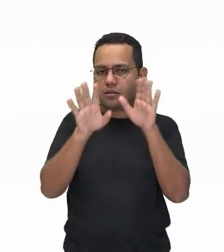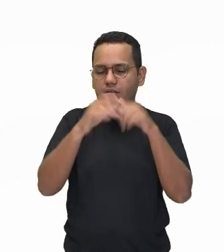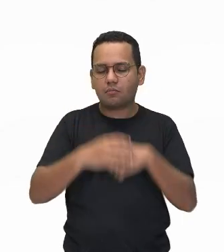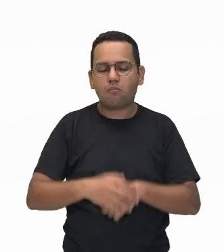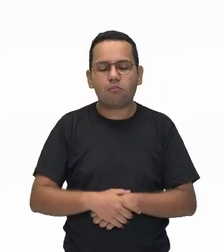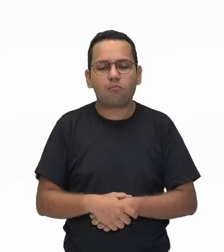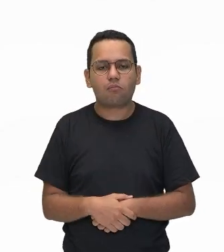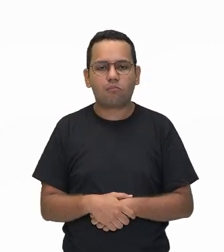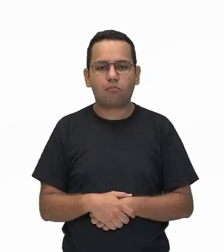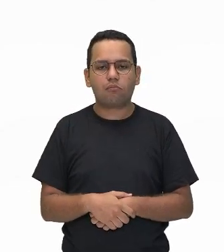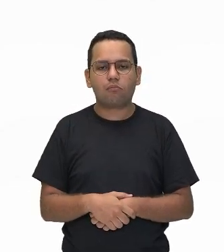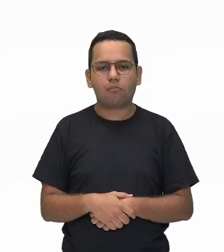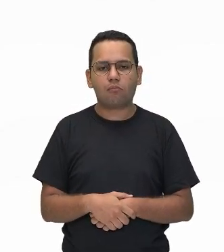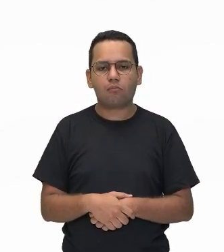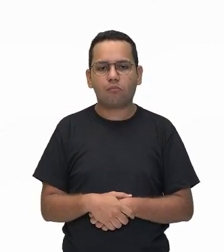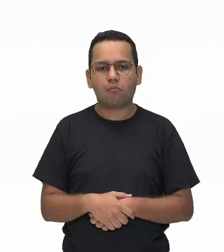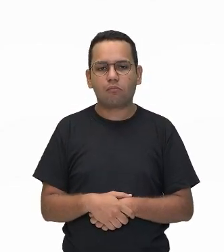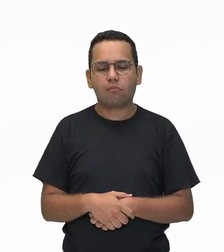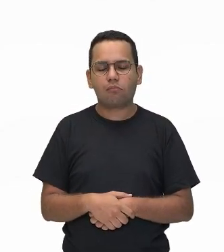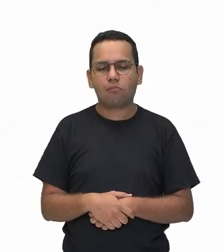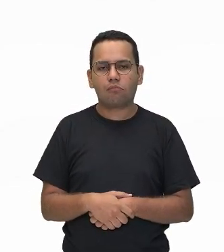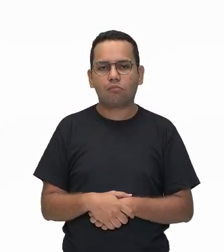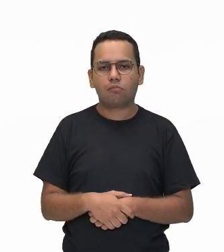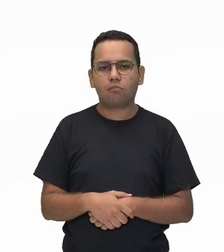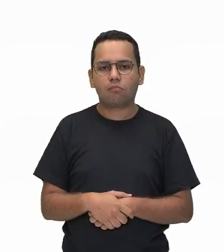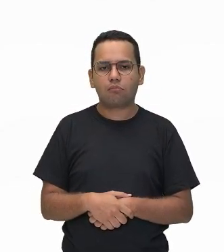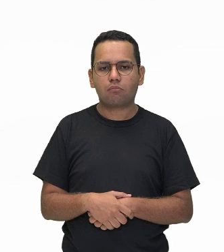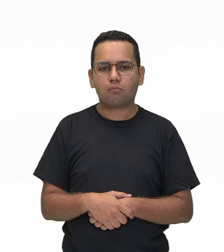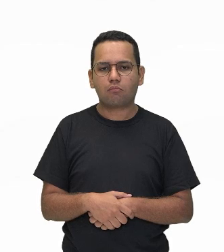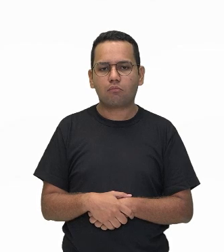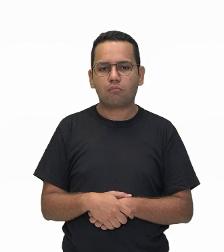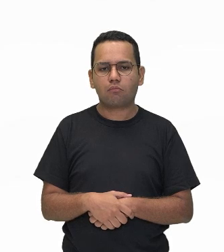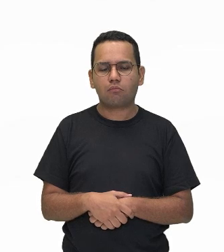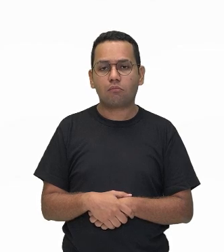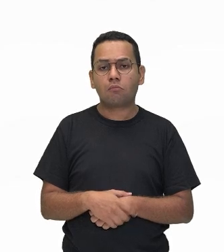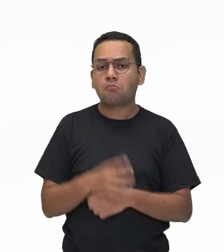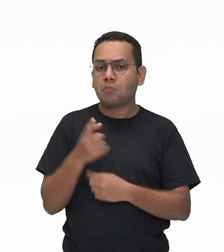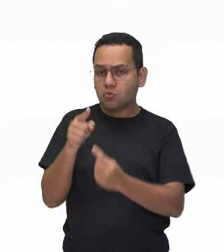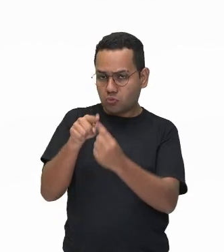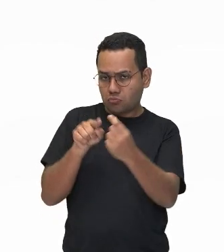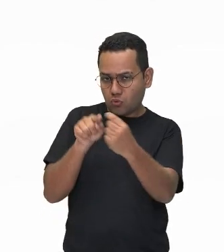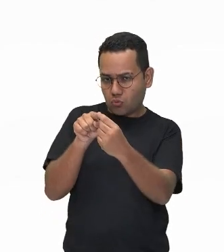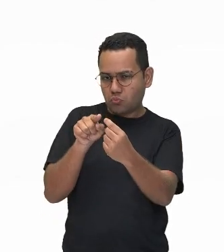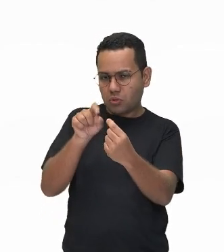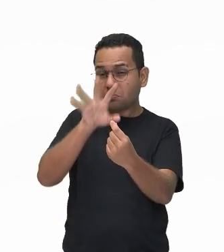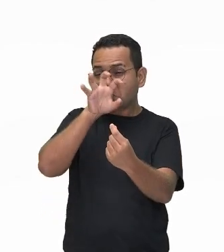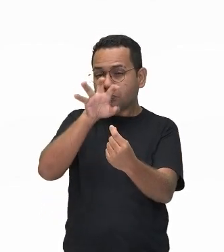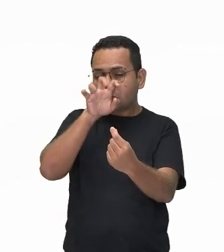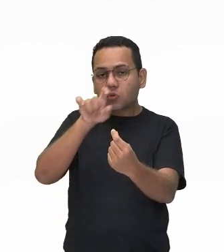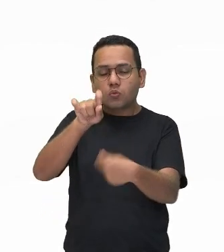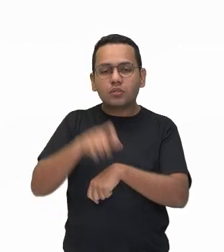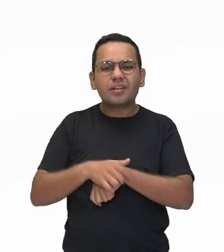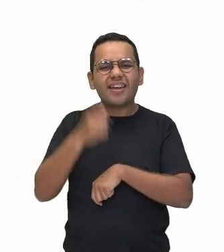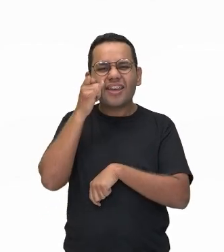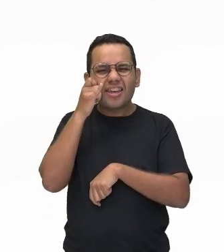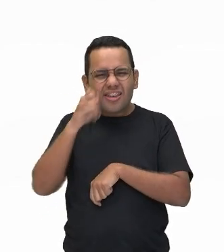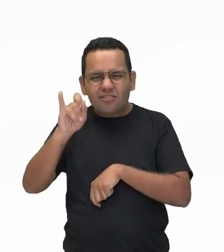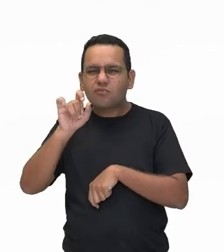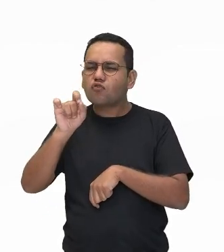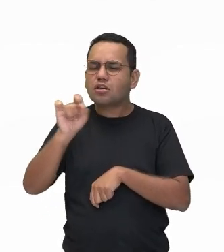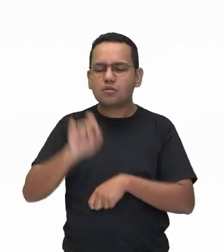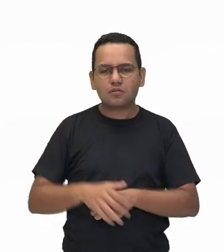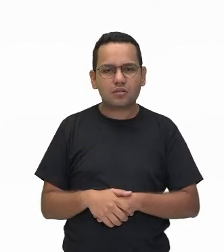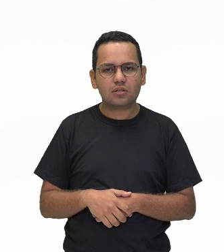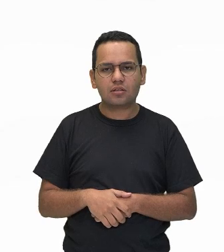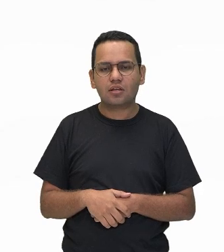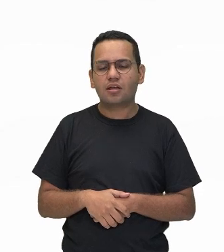Já já vou falar de um fato interessante, né? Mas, ó, esse tipo de exercício também diminui e evita que as inflamações nas artérias, aquela